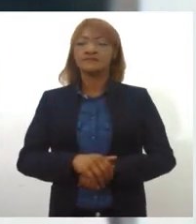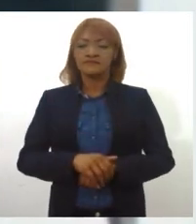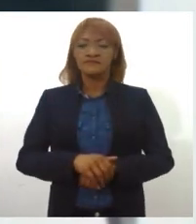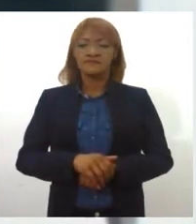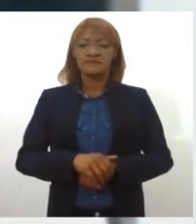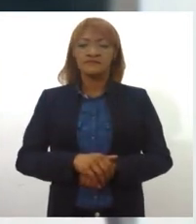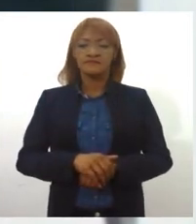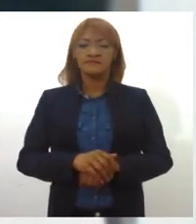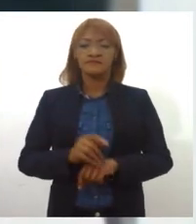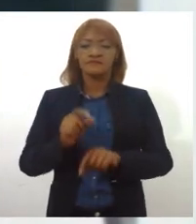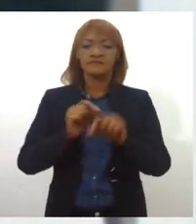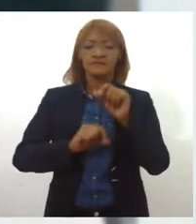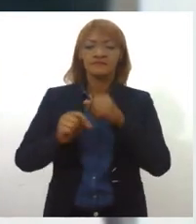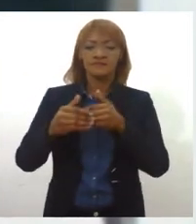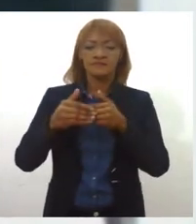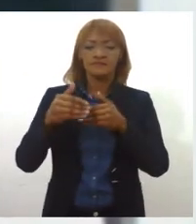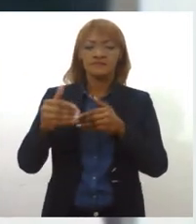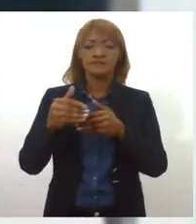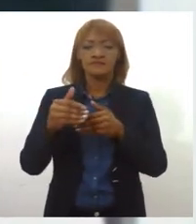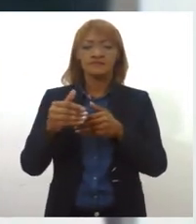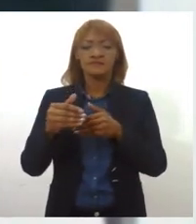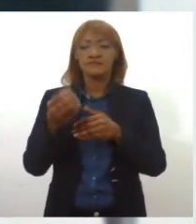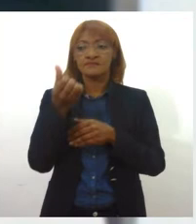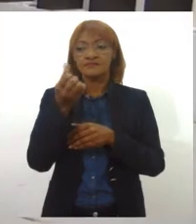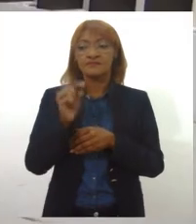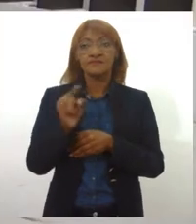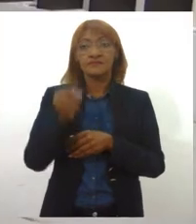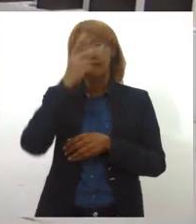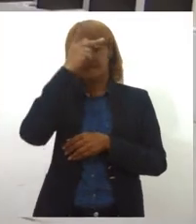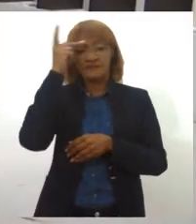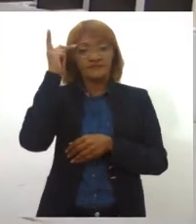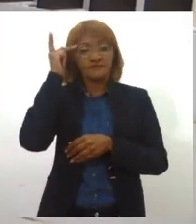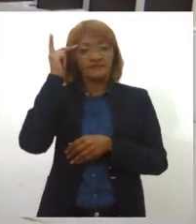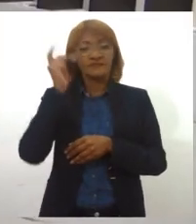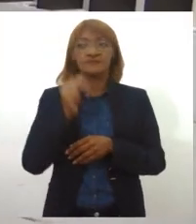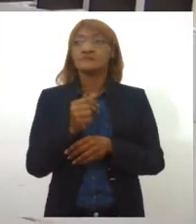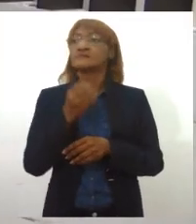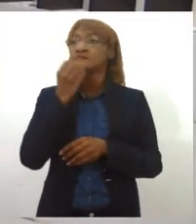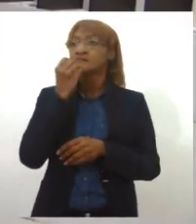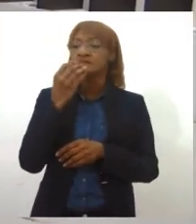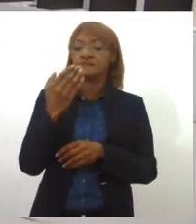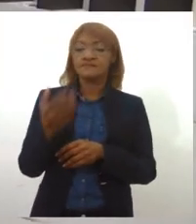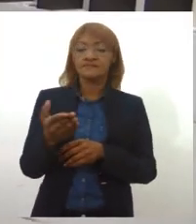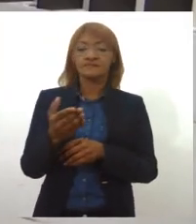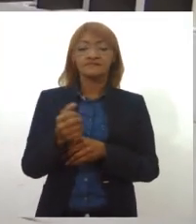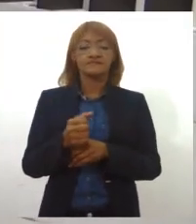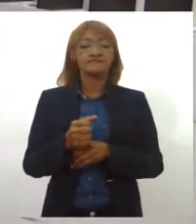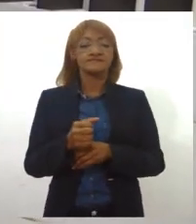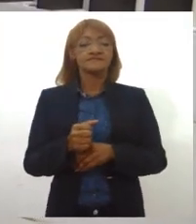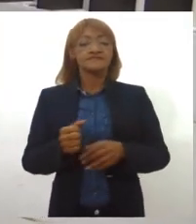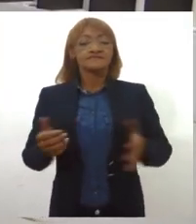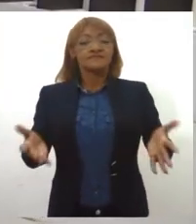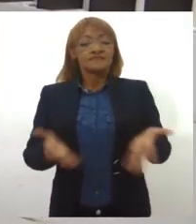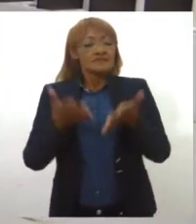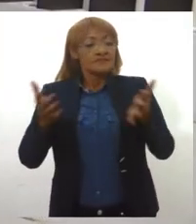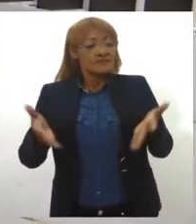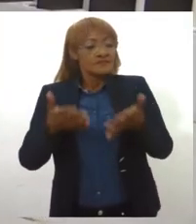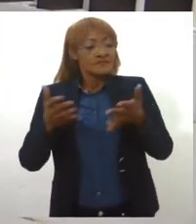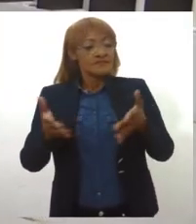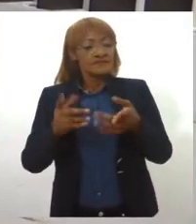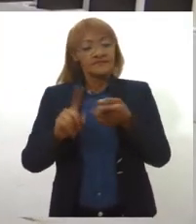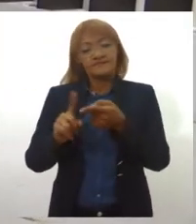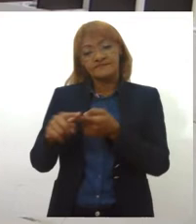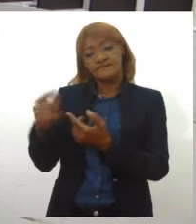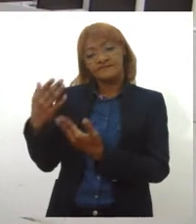que é um evento aí para 6 mil pessoas. Com certeza, um evento de grande porte, que além de incentivar a inserção dos jovens,